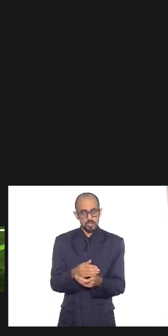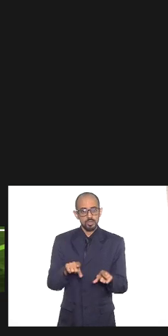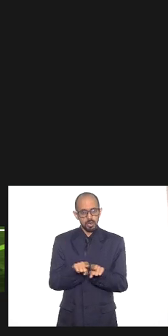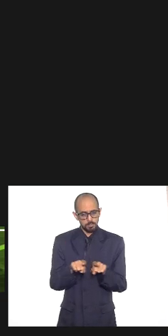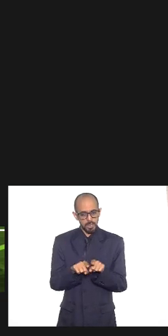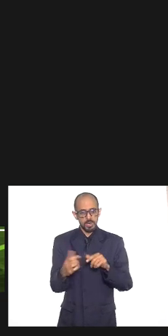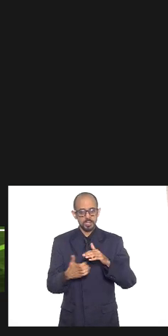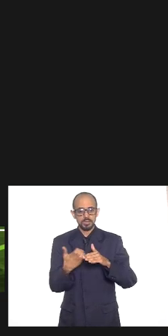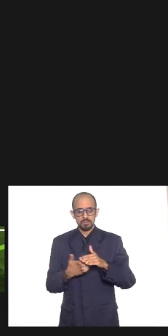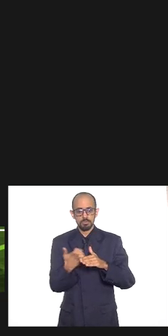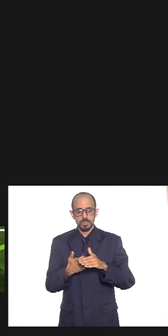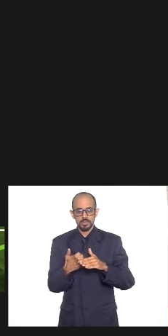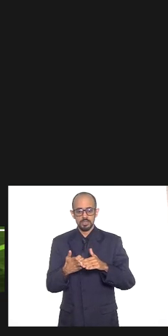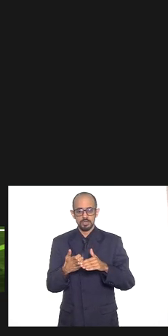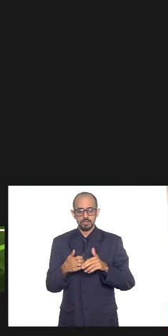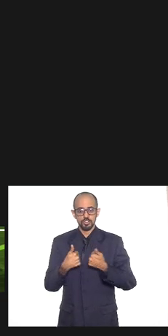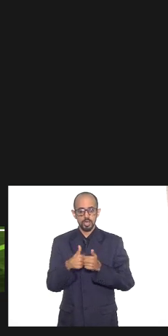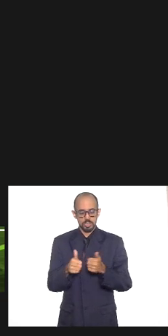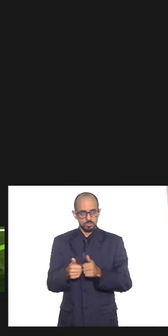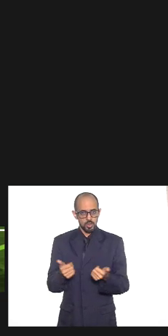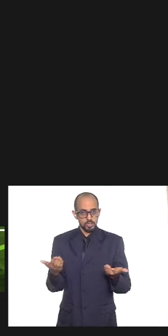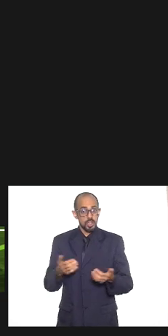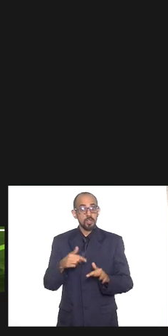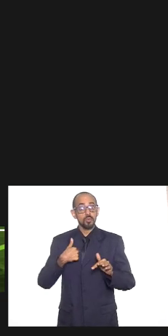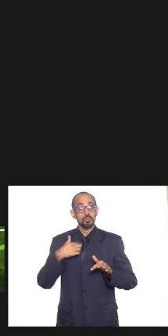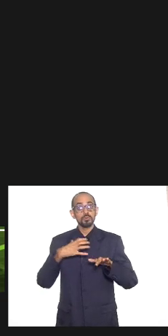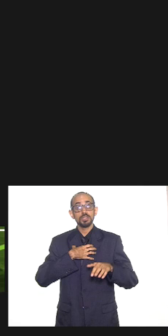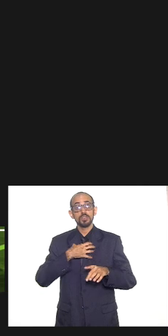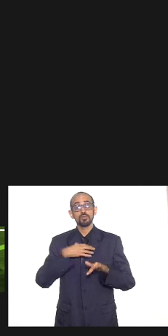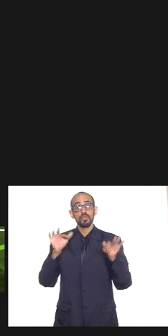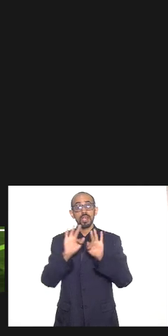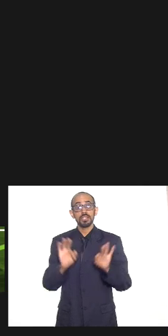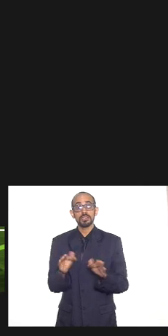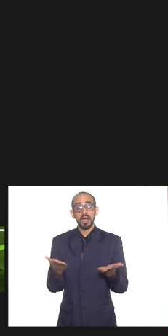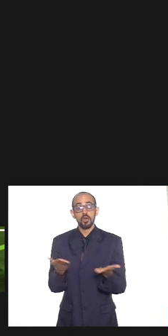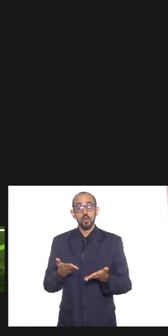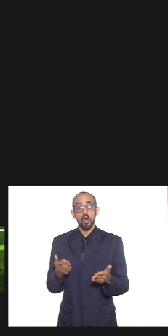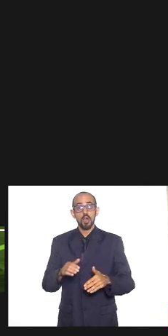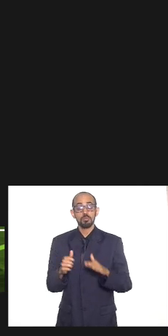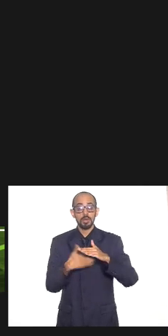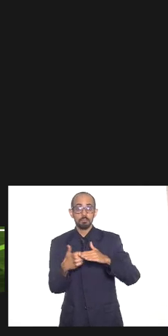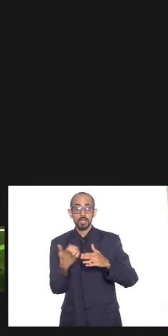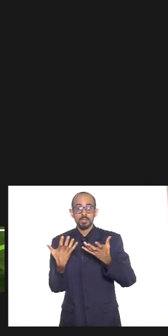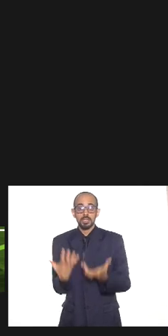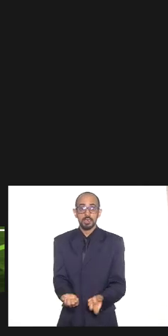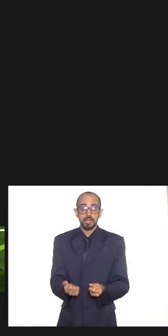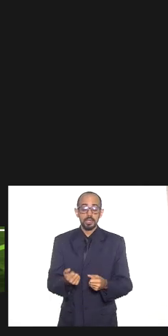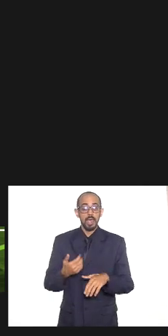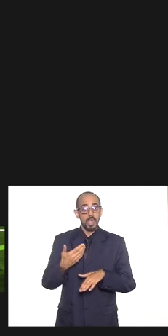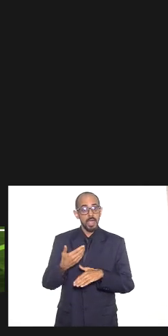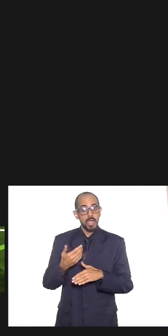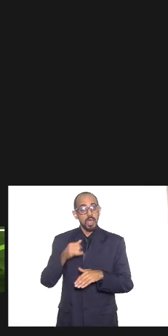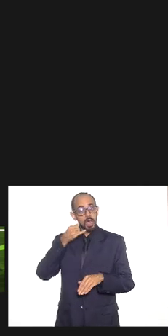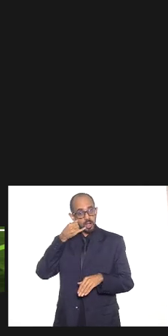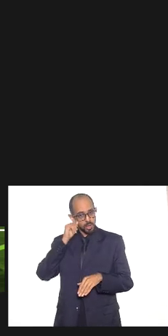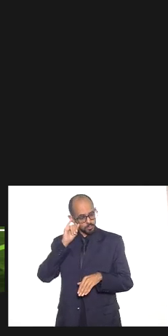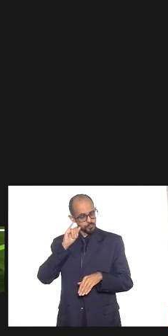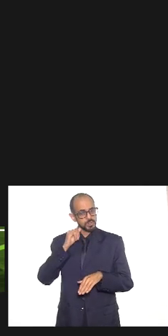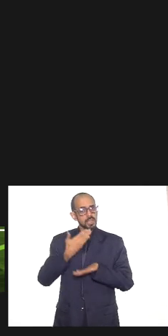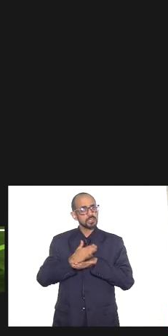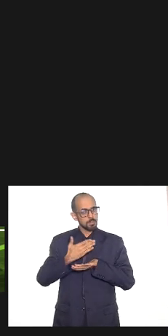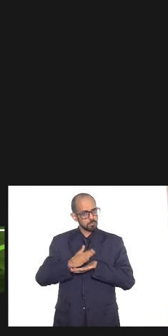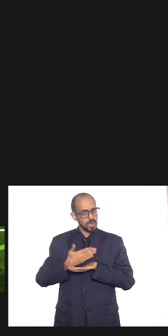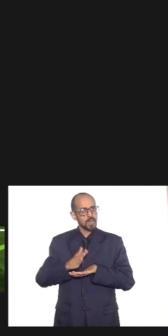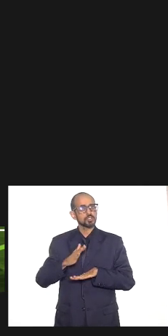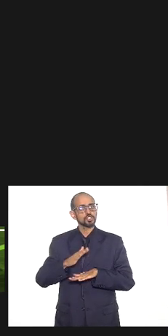ver agora uma delas até querendo adotar uma campanha de combate a esse tipo de prática e de não aceitação desse tipo de prática